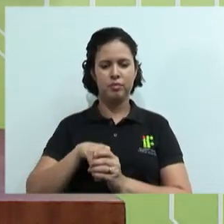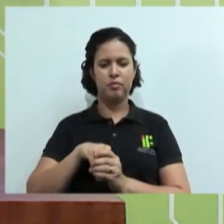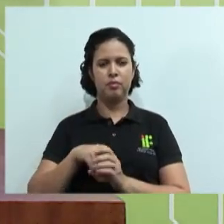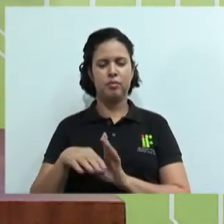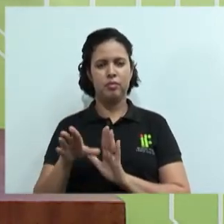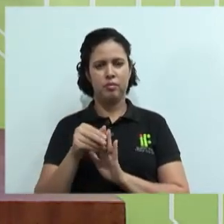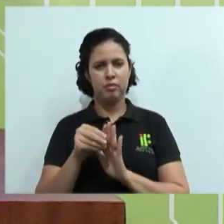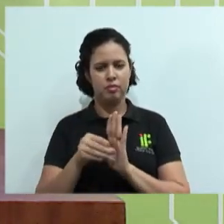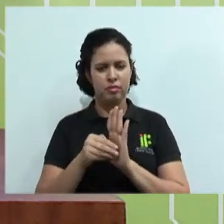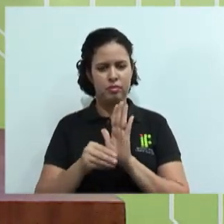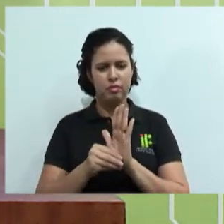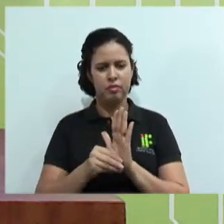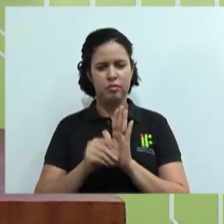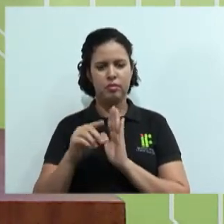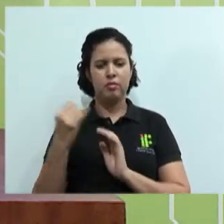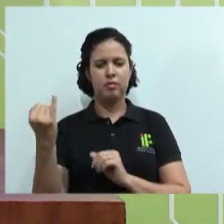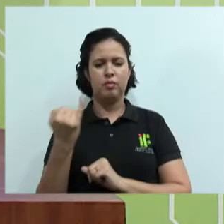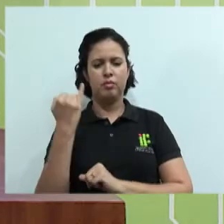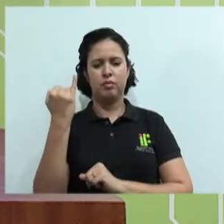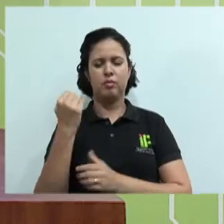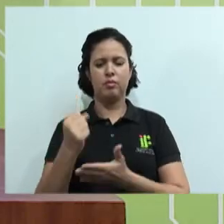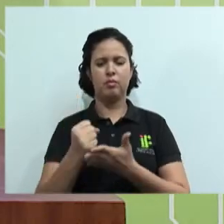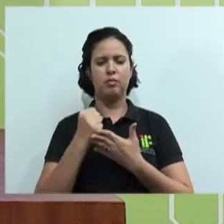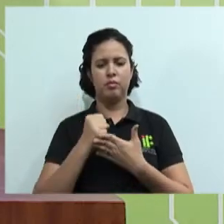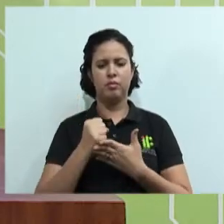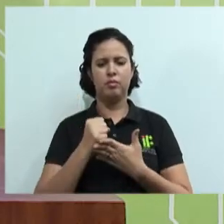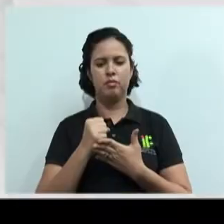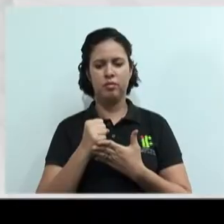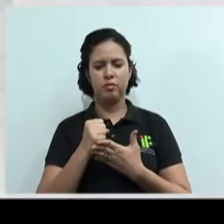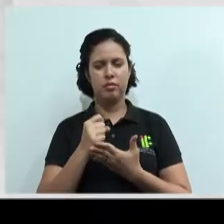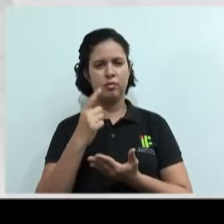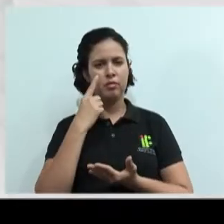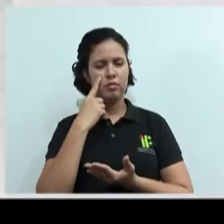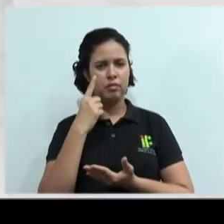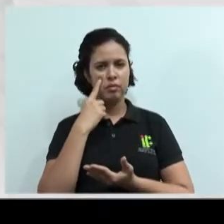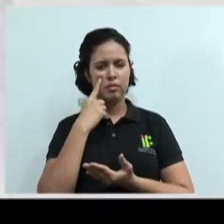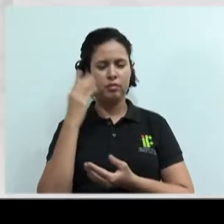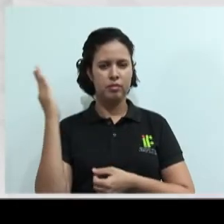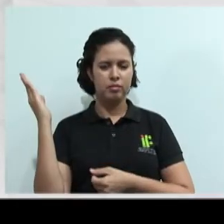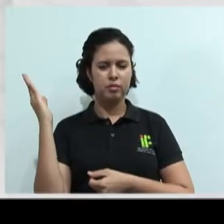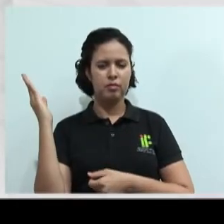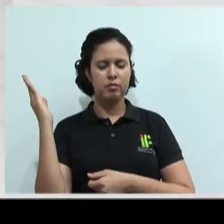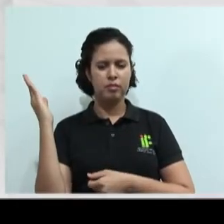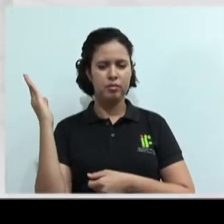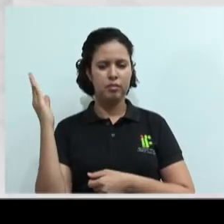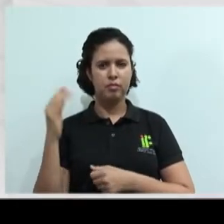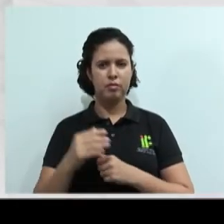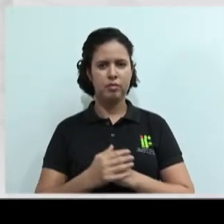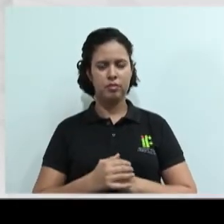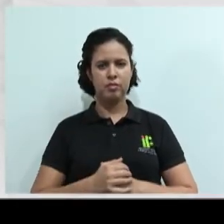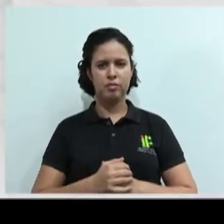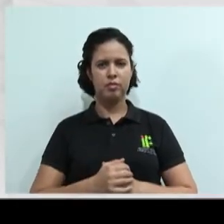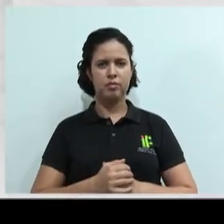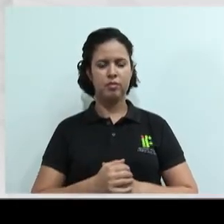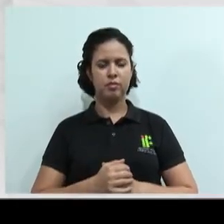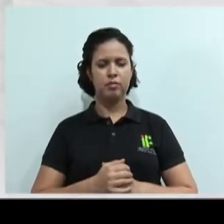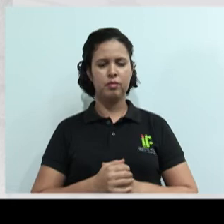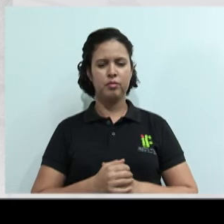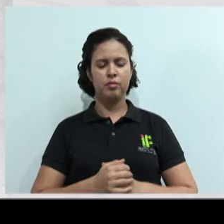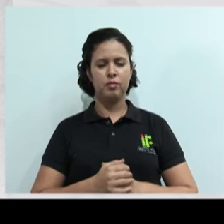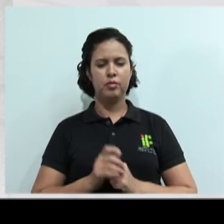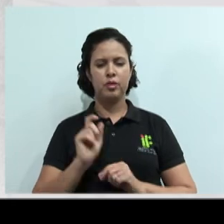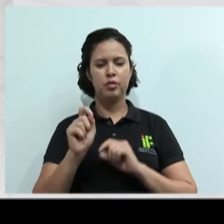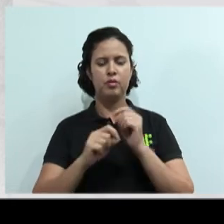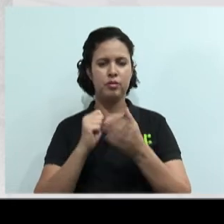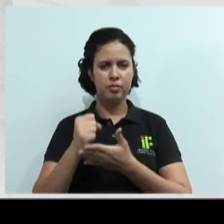Isso é muito importante e vai nos ajudar a avançar. Então, acompanhem comigo aí em tela a resposta da questão 3. O que traz um